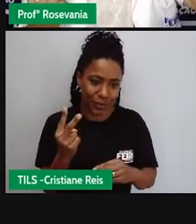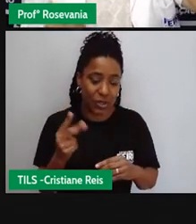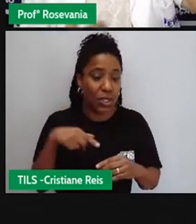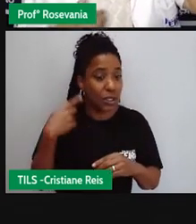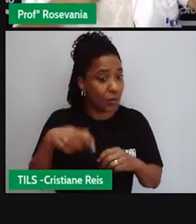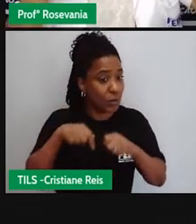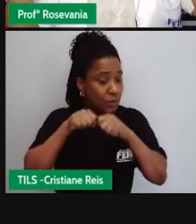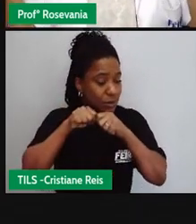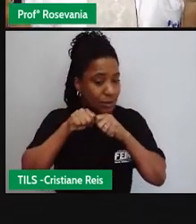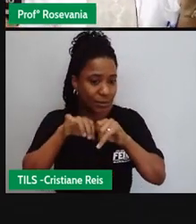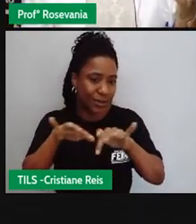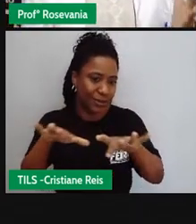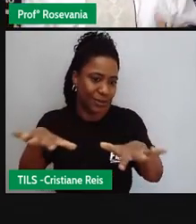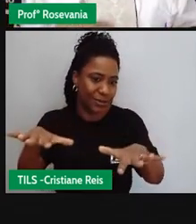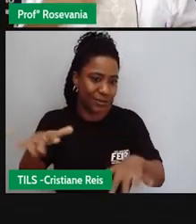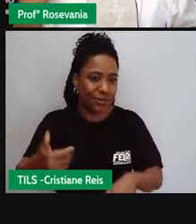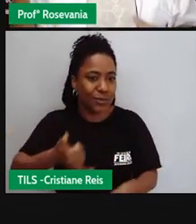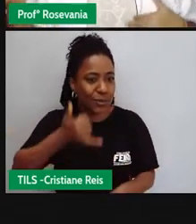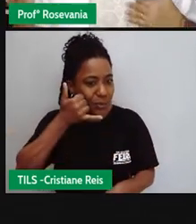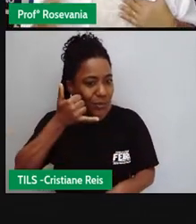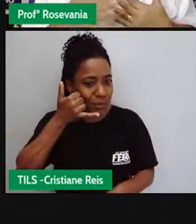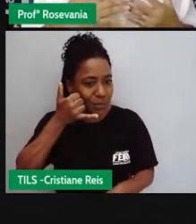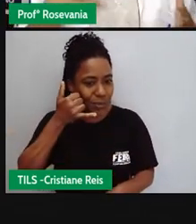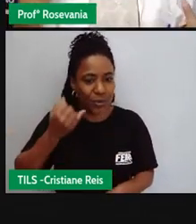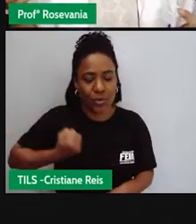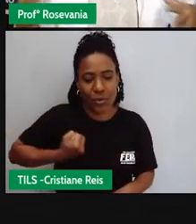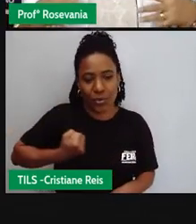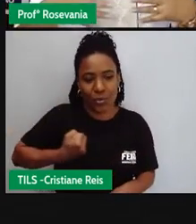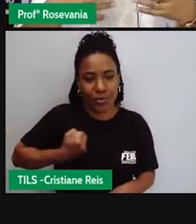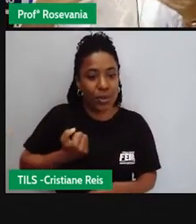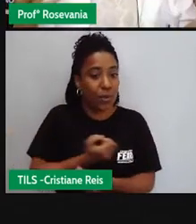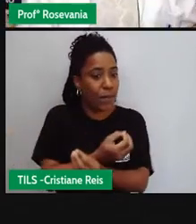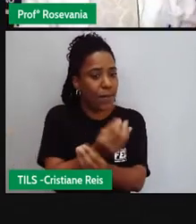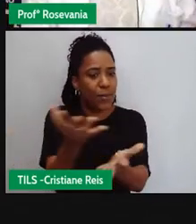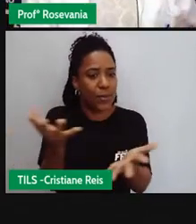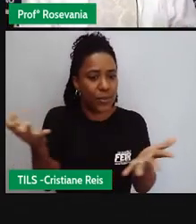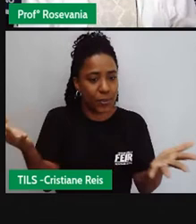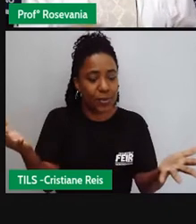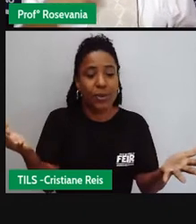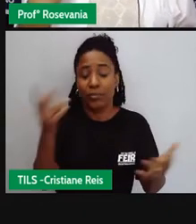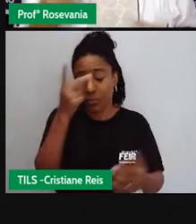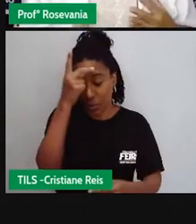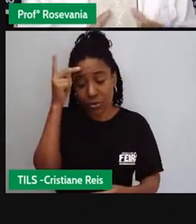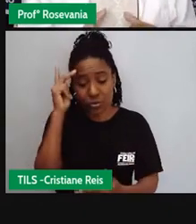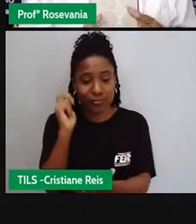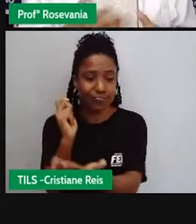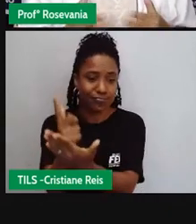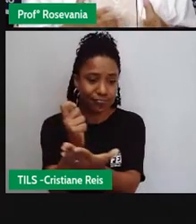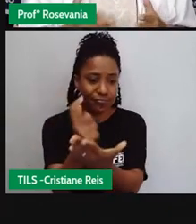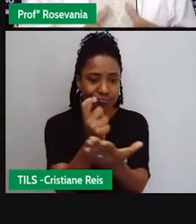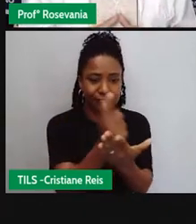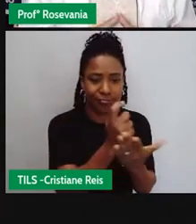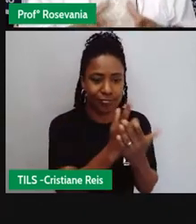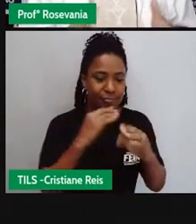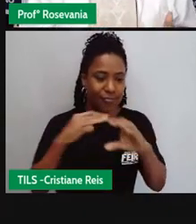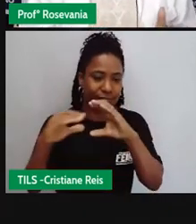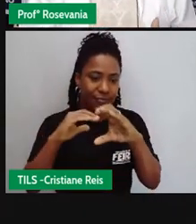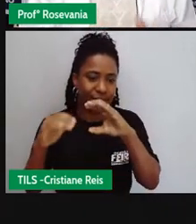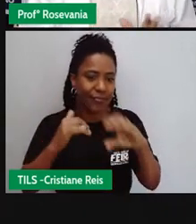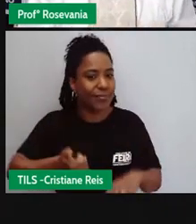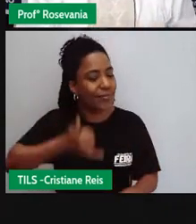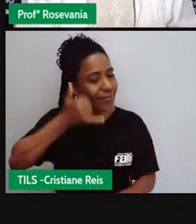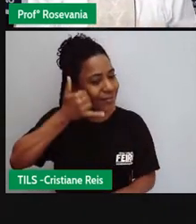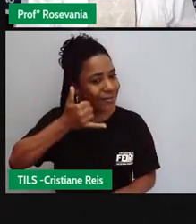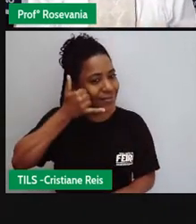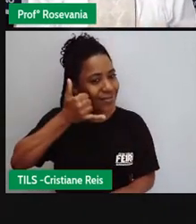ficando mais baratas, esses números começaram a ficar mais frequentes e aí a comunicação utilizando o